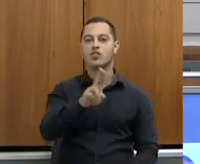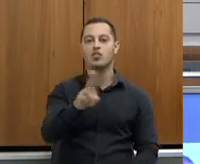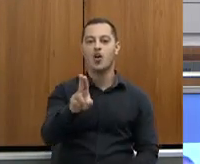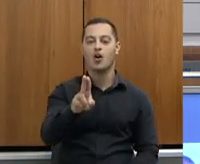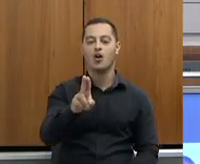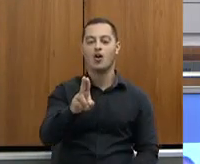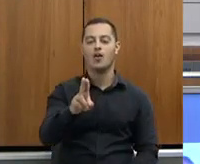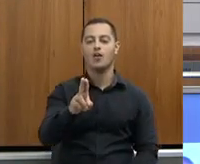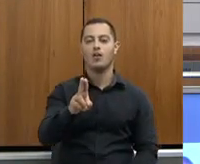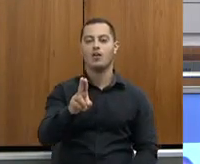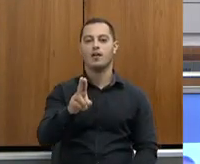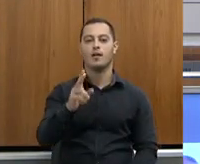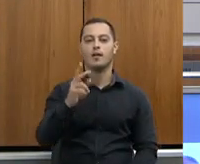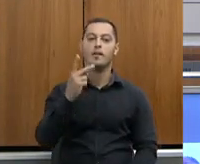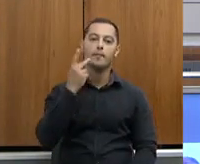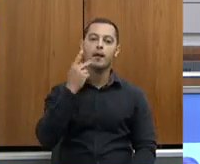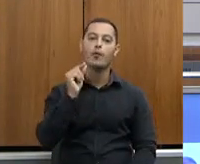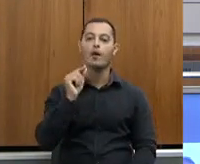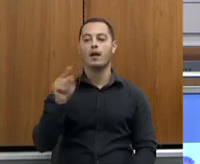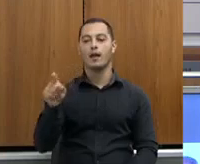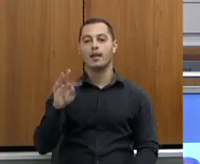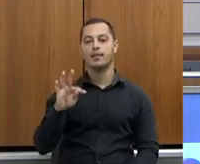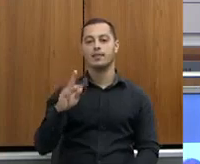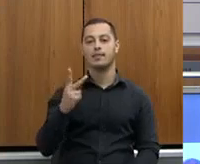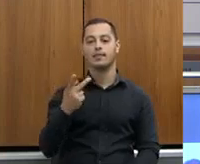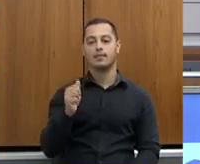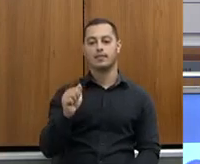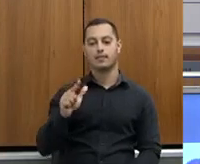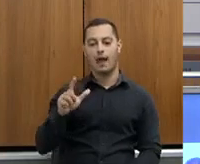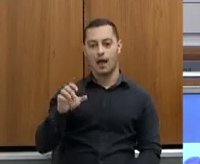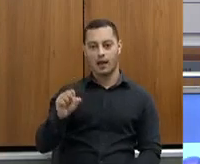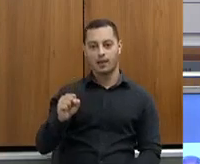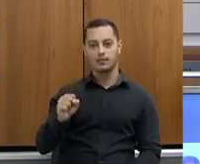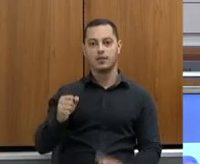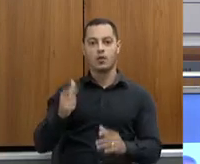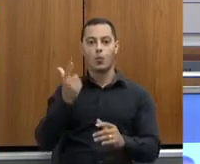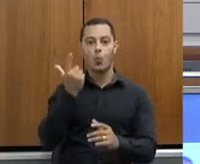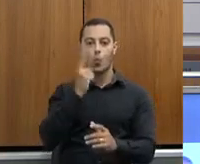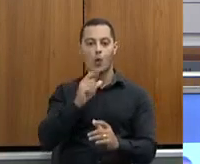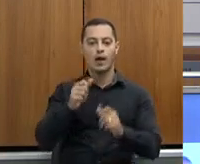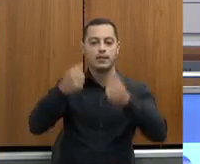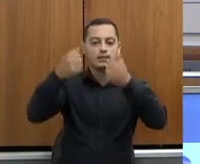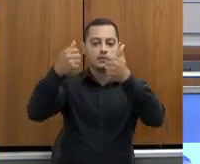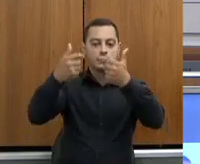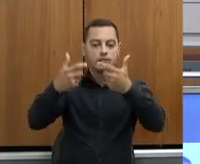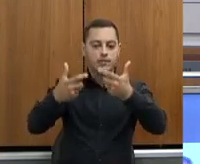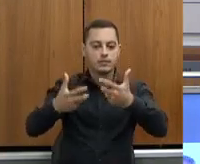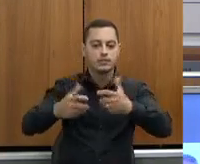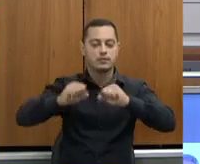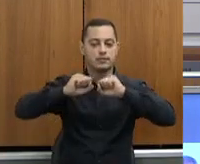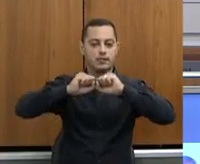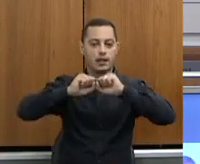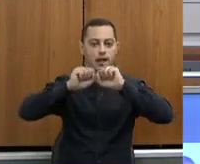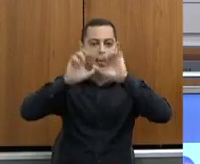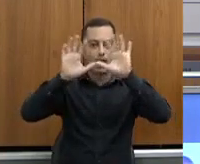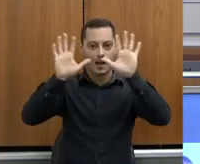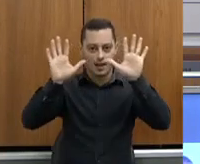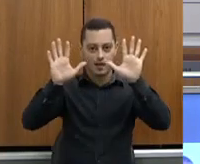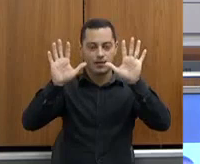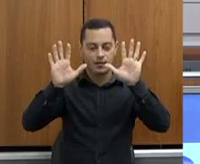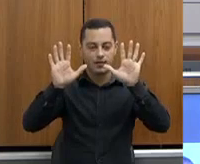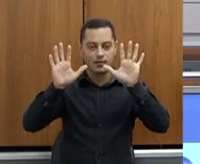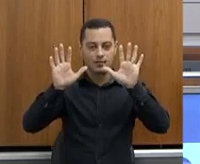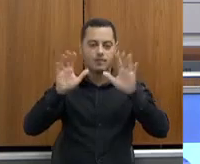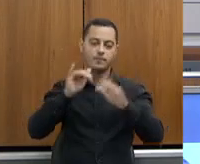só colocando para que o Tales consiga comunicar com alguém, com as pessoas. Então, assim,